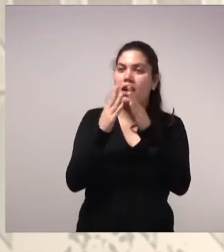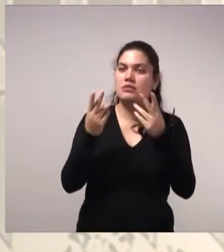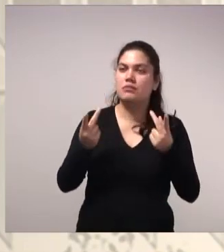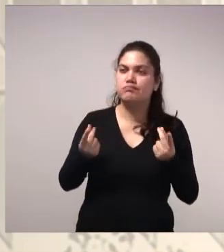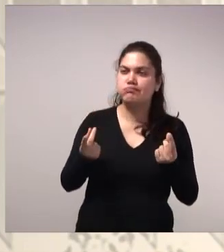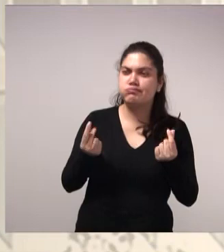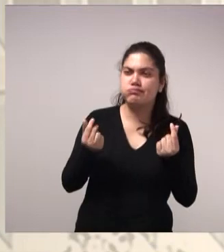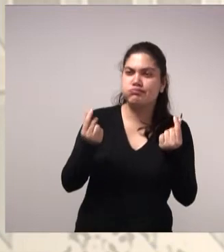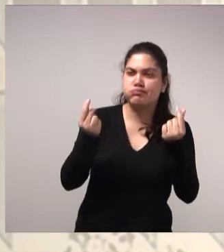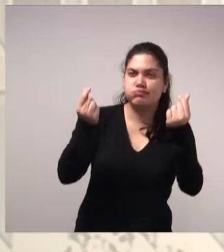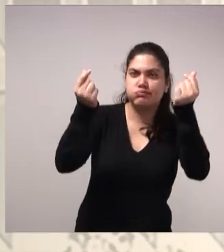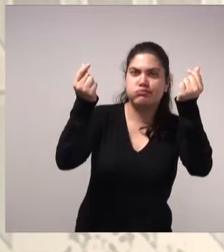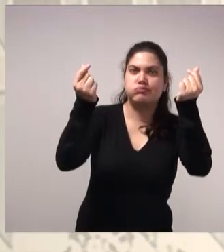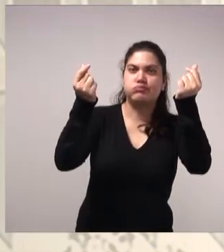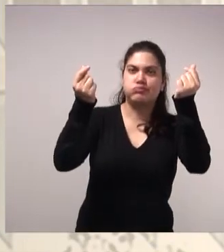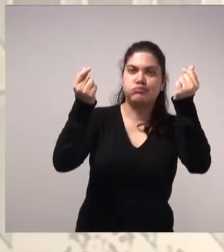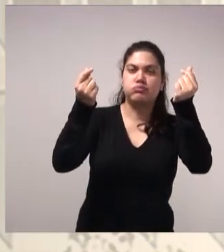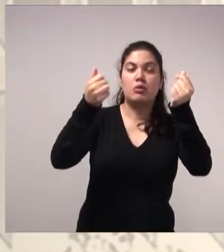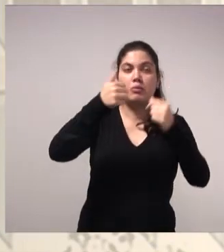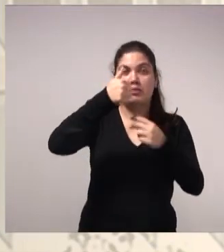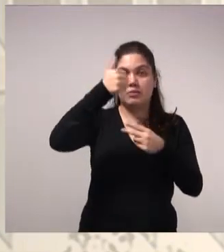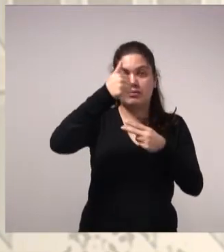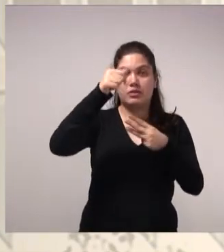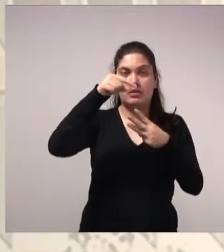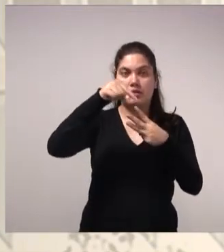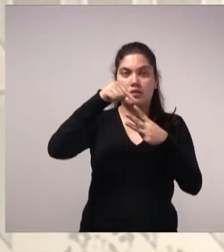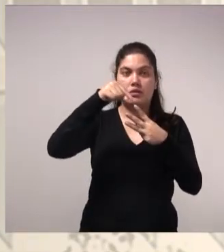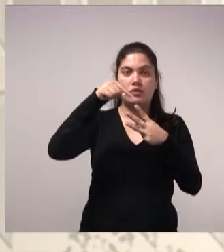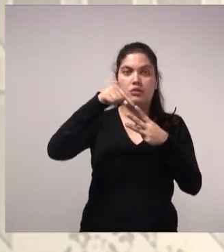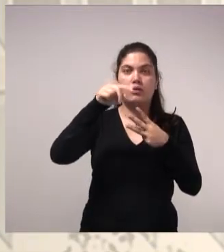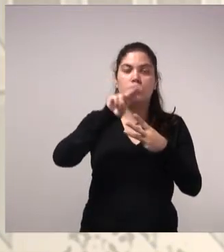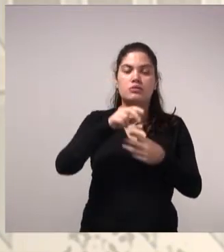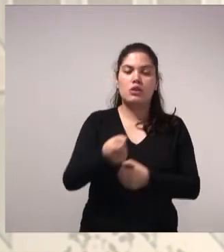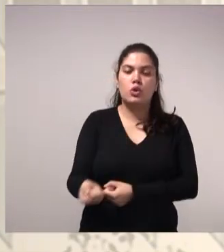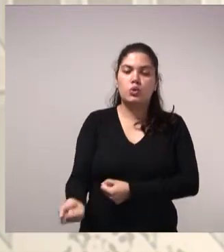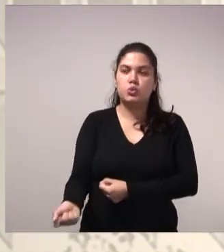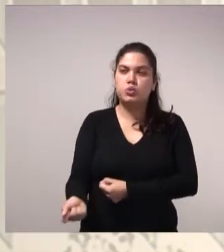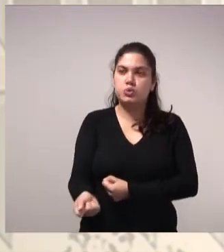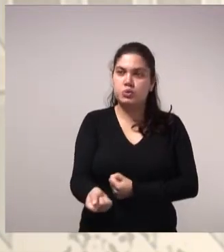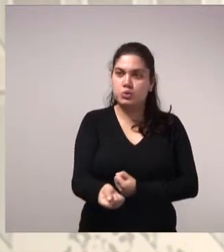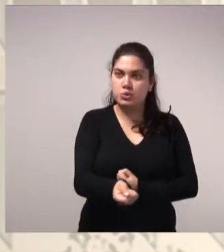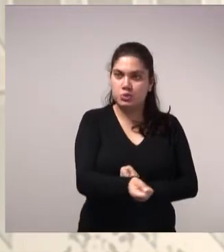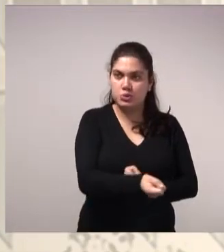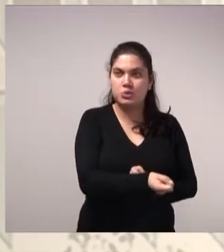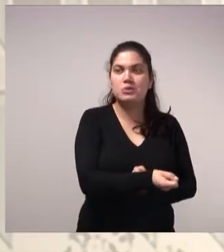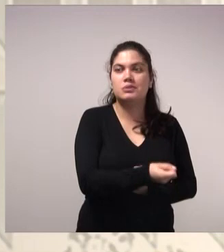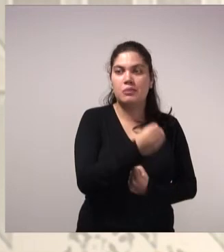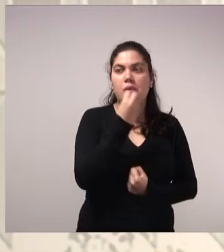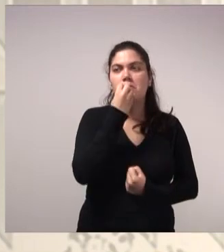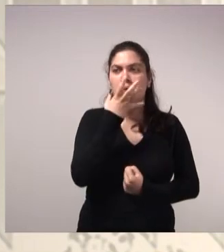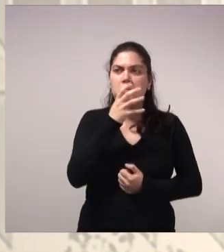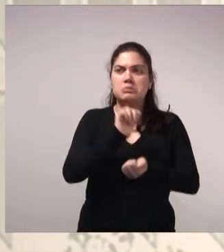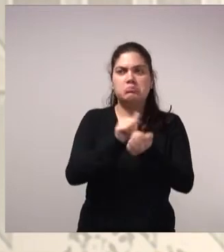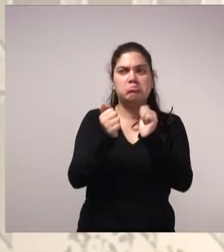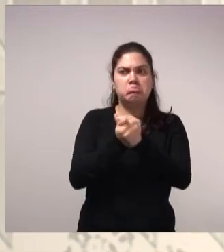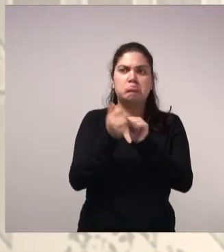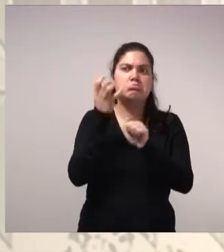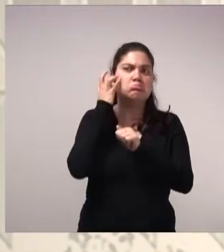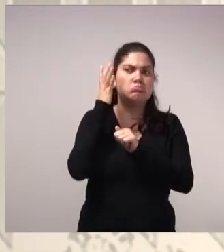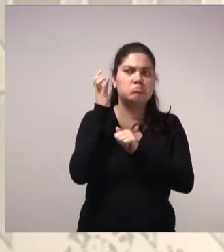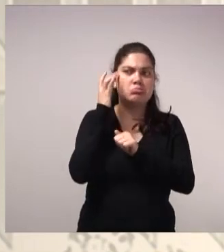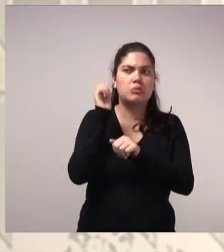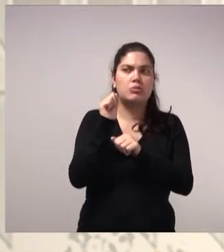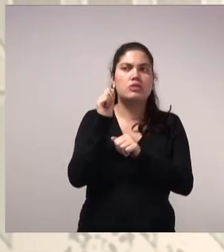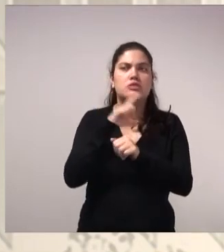para o primeiro cenário, o uso em torneira de jardim, que é um sistema isolado de fácil adaptação, pode ocorrer um